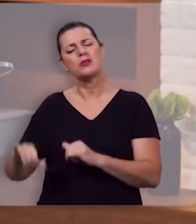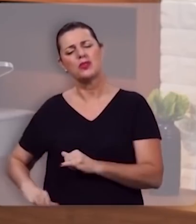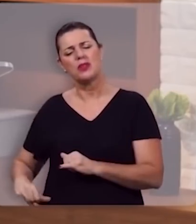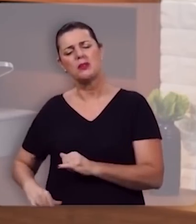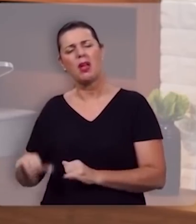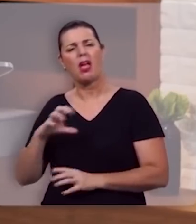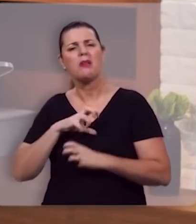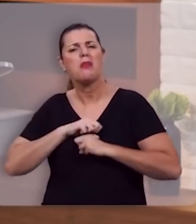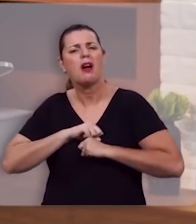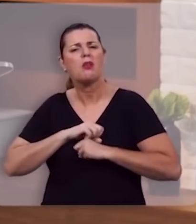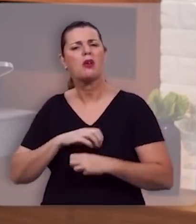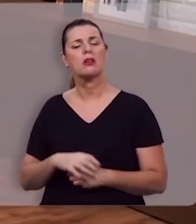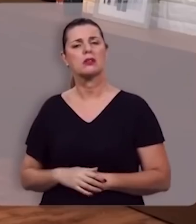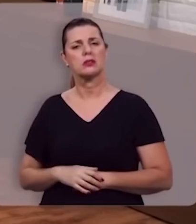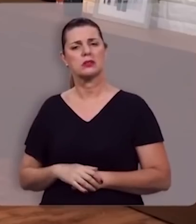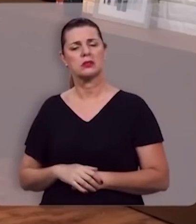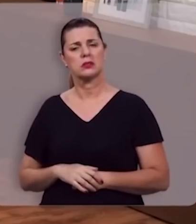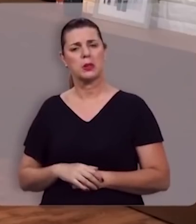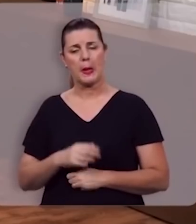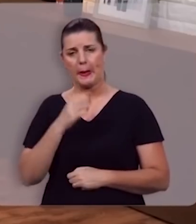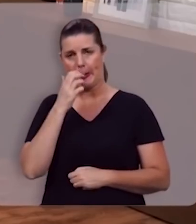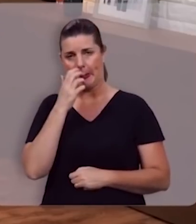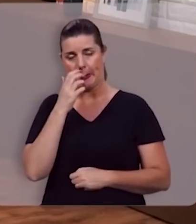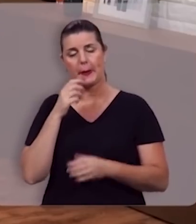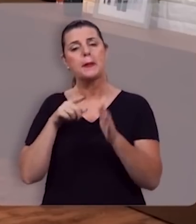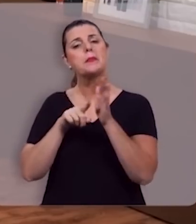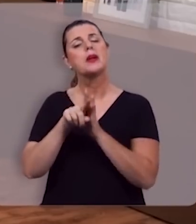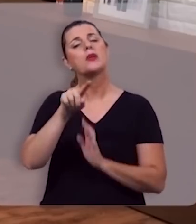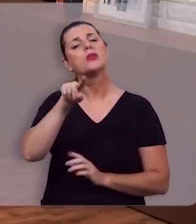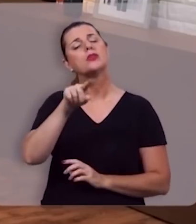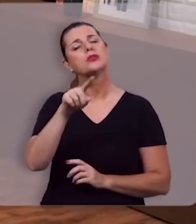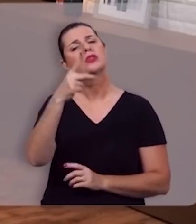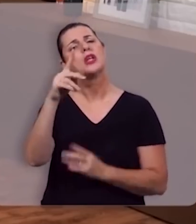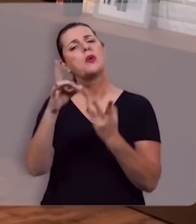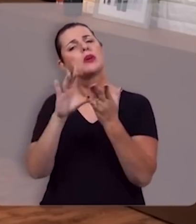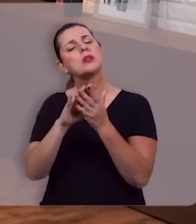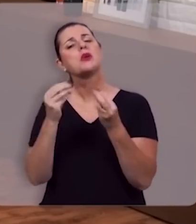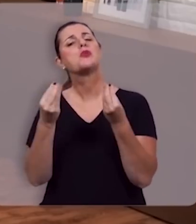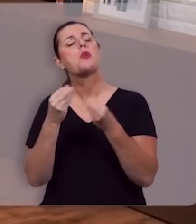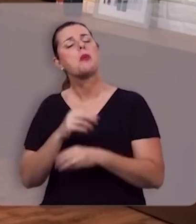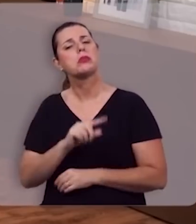e mágoa eu pergunto como é que está o seu casamento